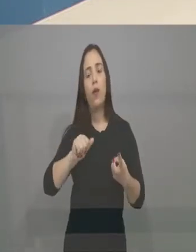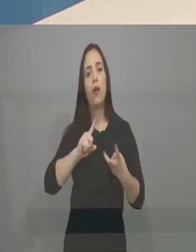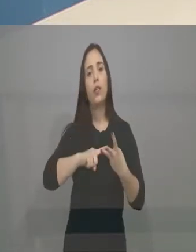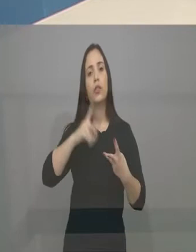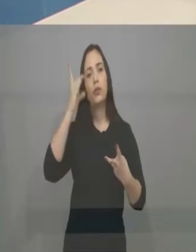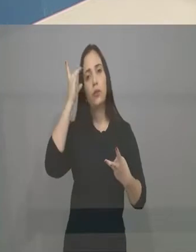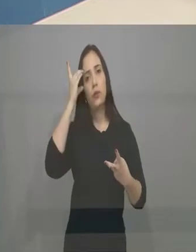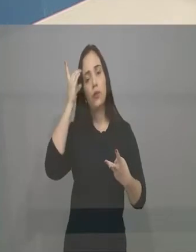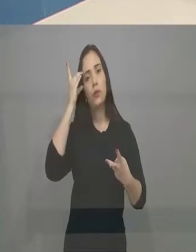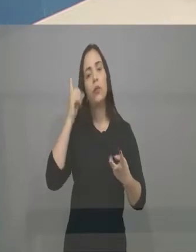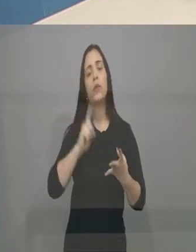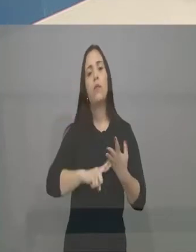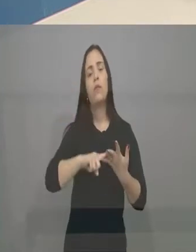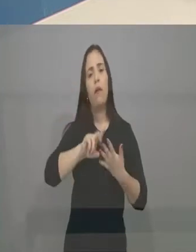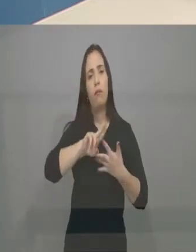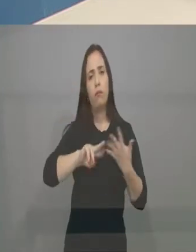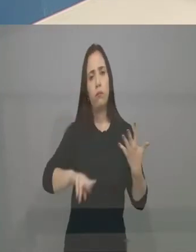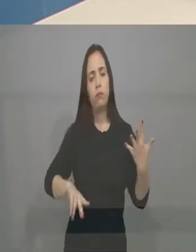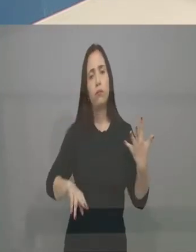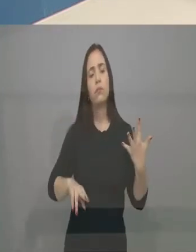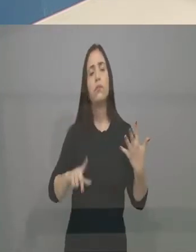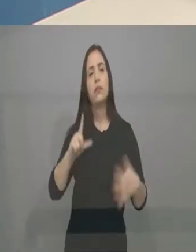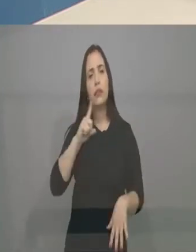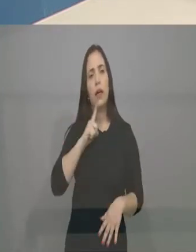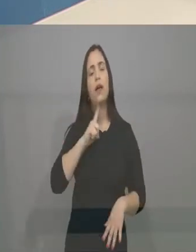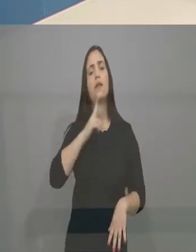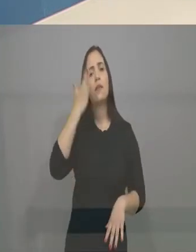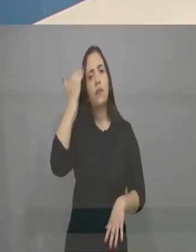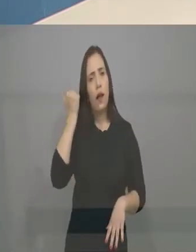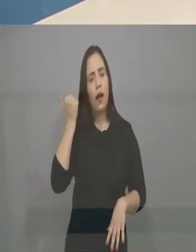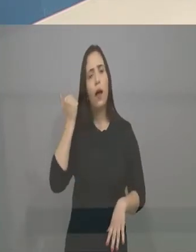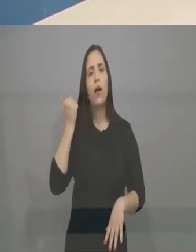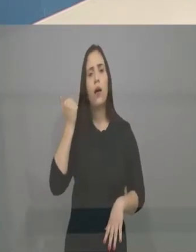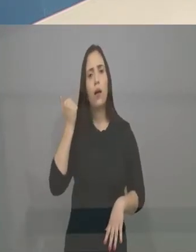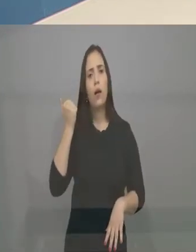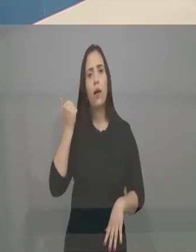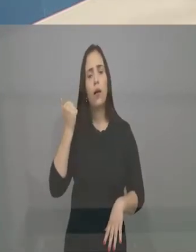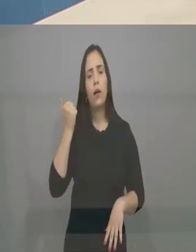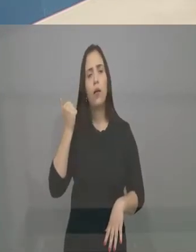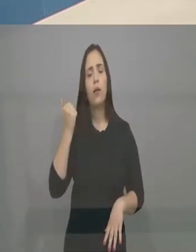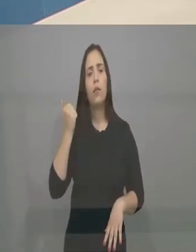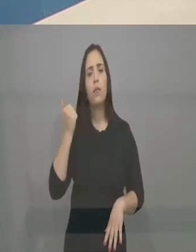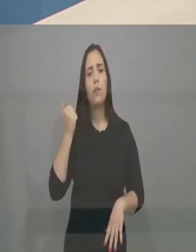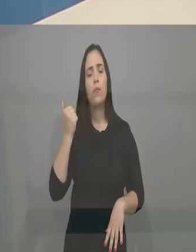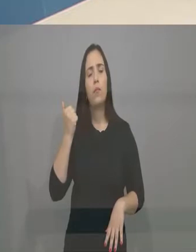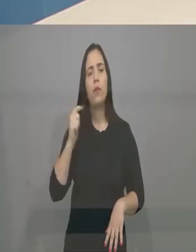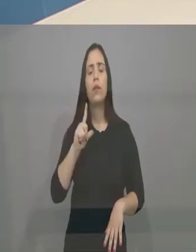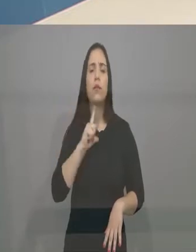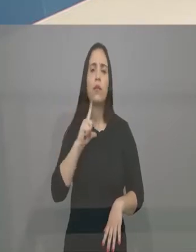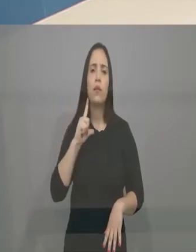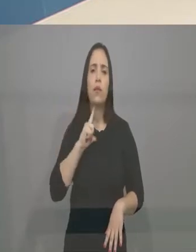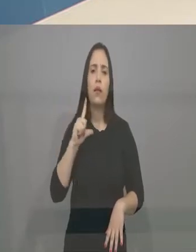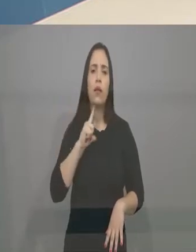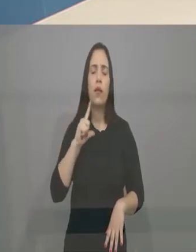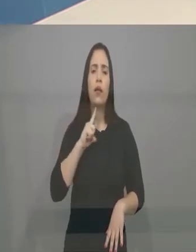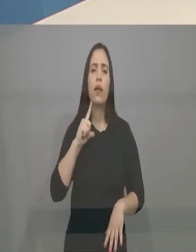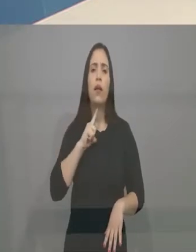se arrogavam de que a Constituição do Estado, que a segurança é dever do governo, na Constituição Federal, que é dever dos